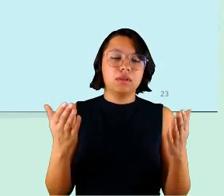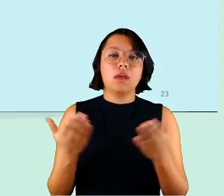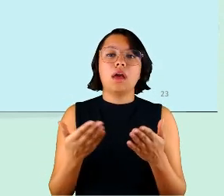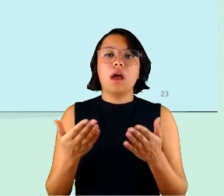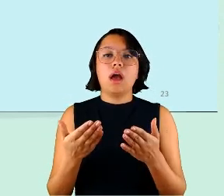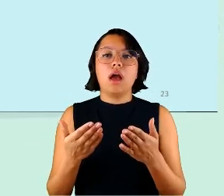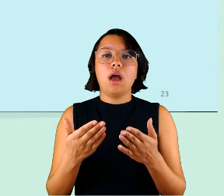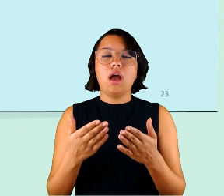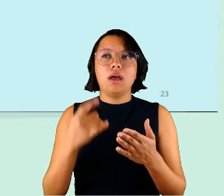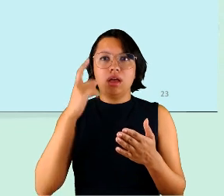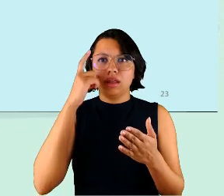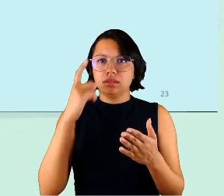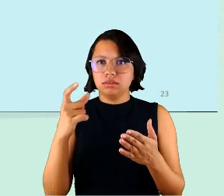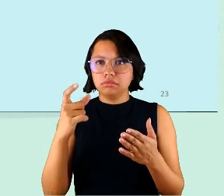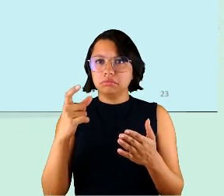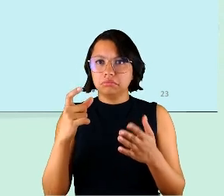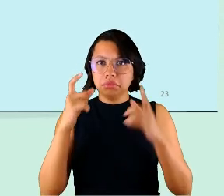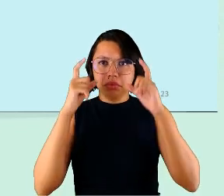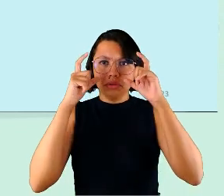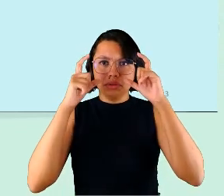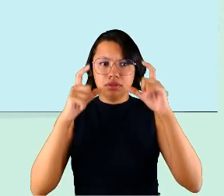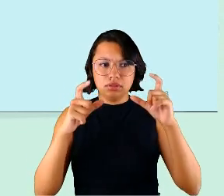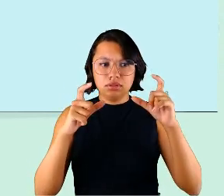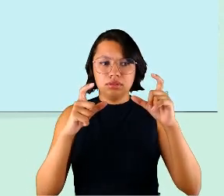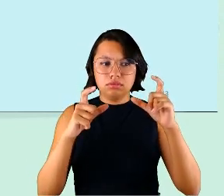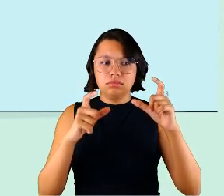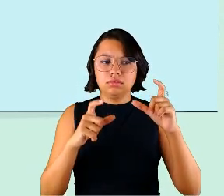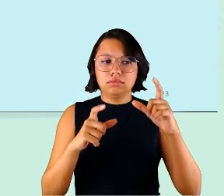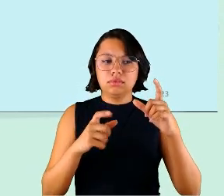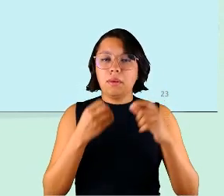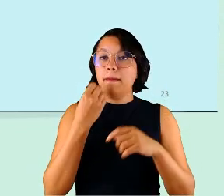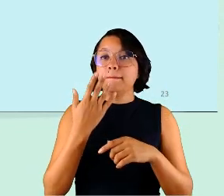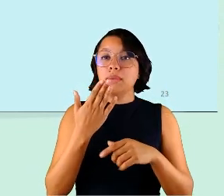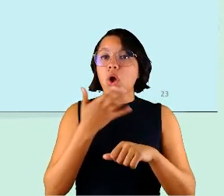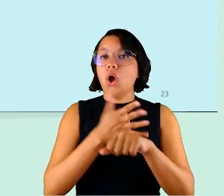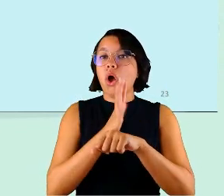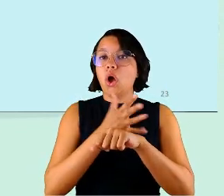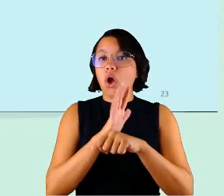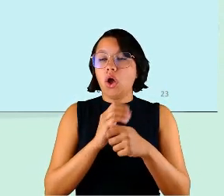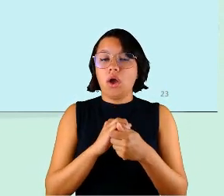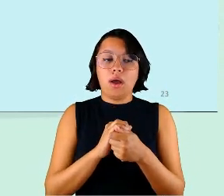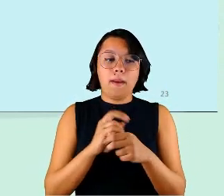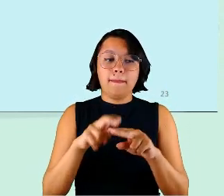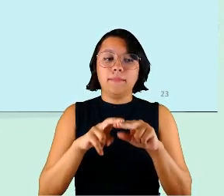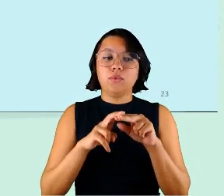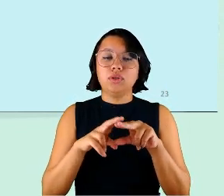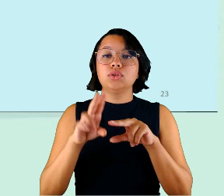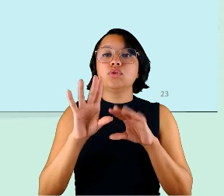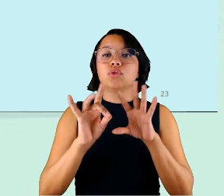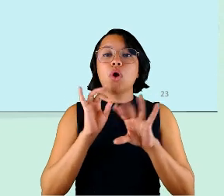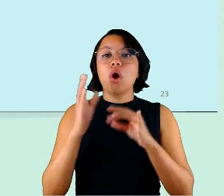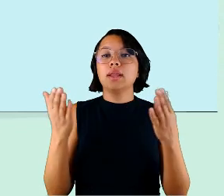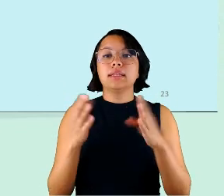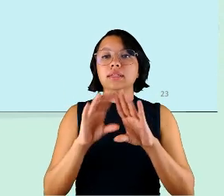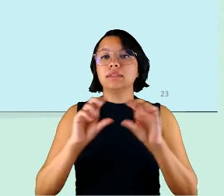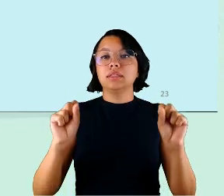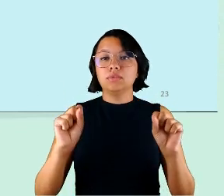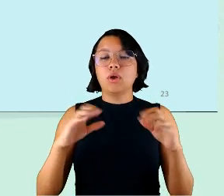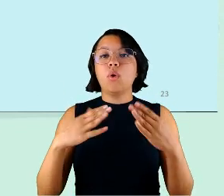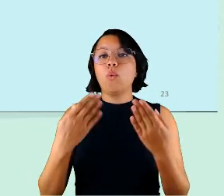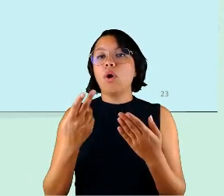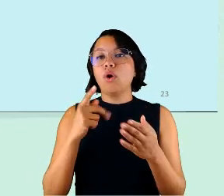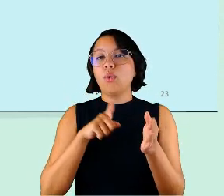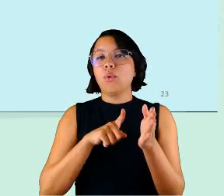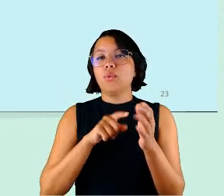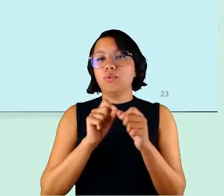me chamou atenção e aí uma excelente prática e por isso que eu escolhi esse desse tribunal quando nós